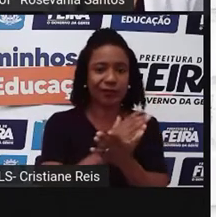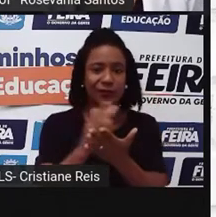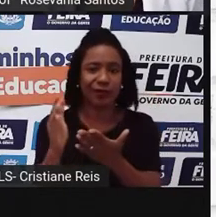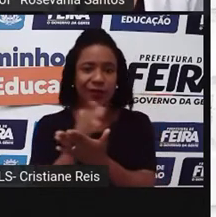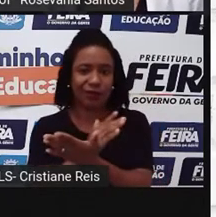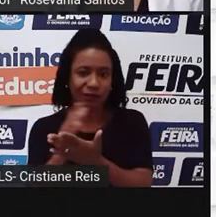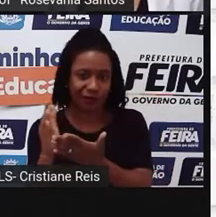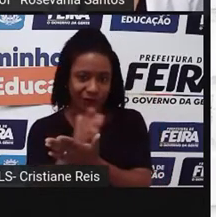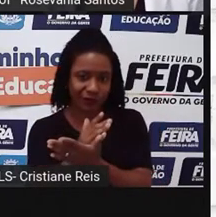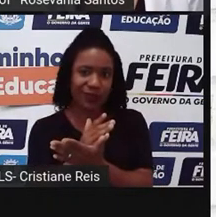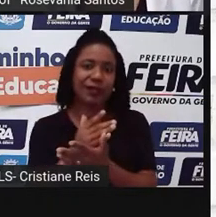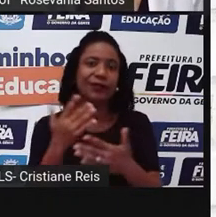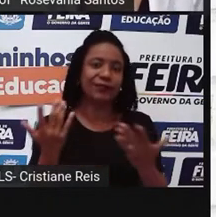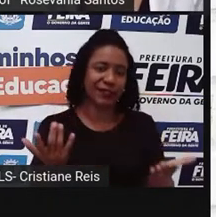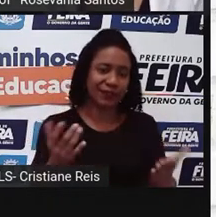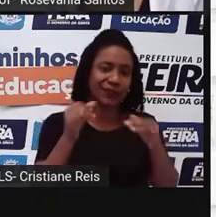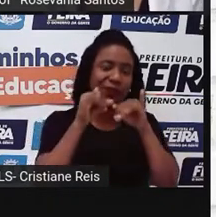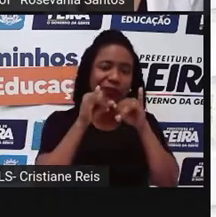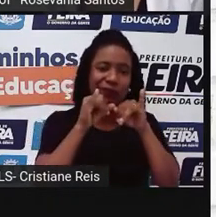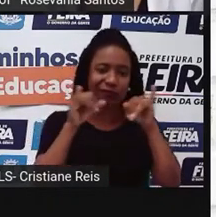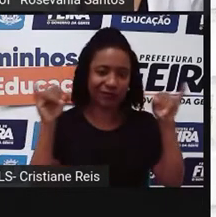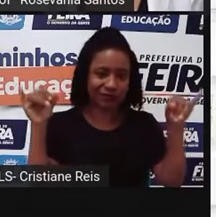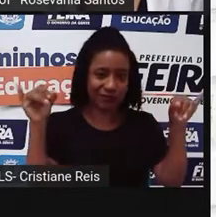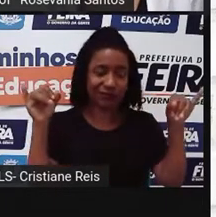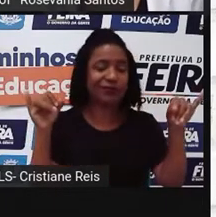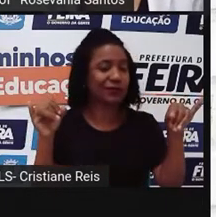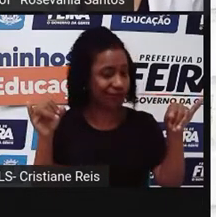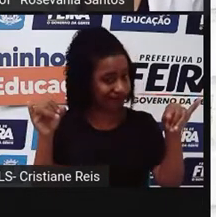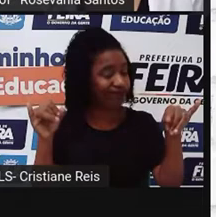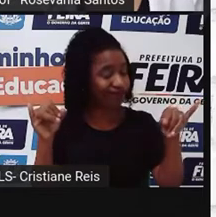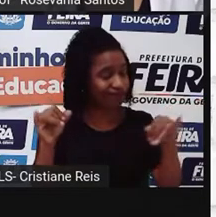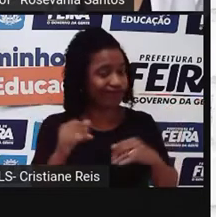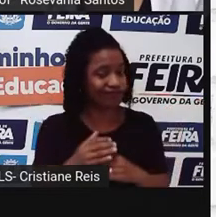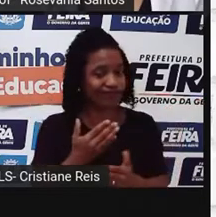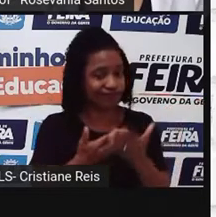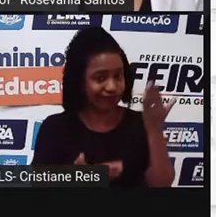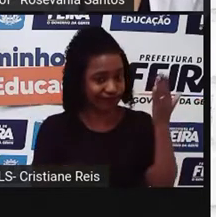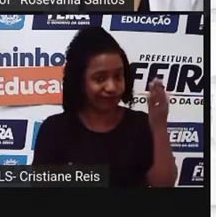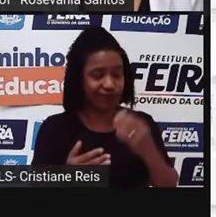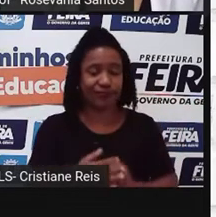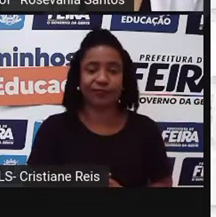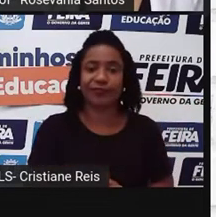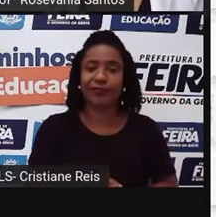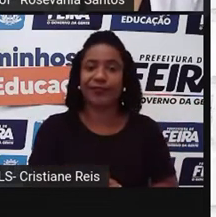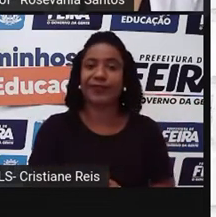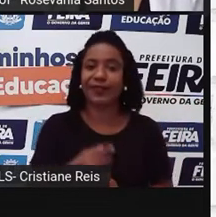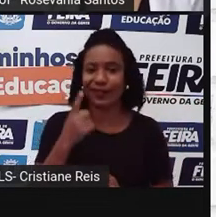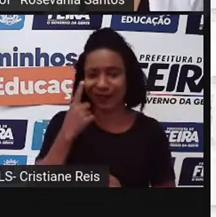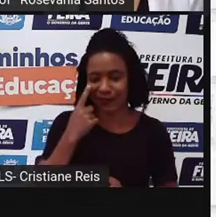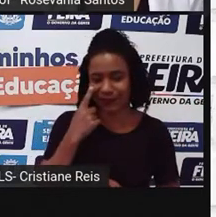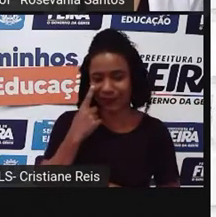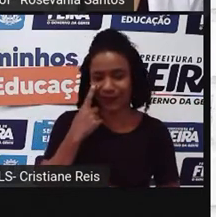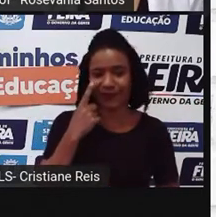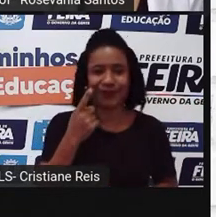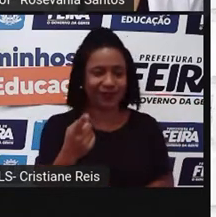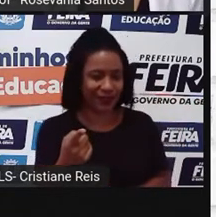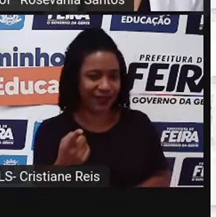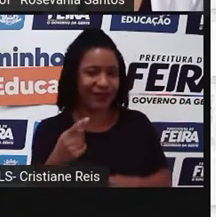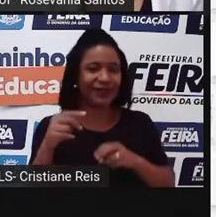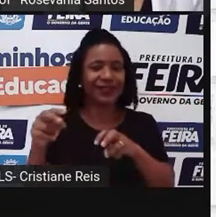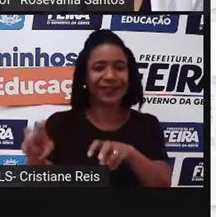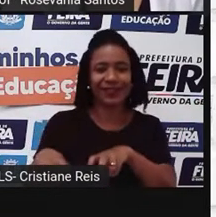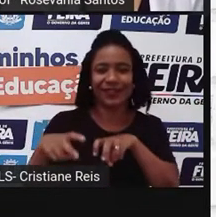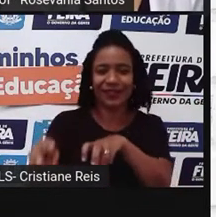negativas. E o mercado, ele é extremamente sensível a isso. Aí, como eu falei para vocês, que a gente sempre está falando, né? Da agricultura,